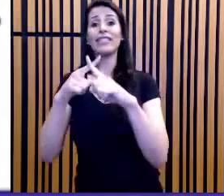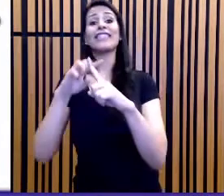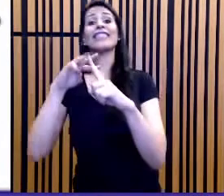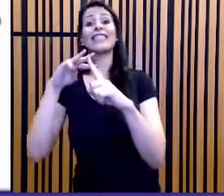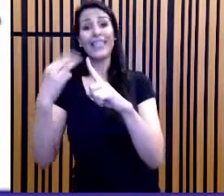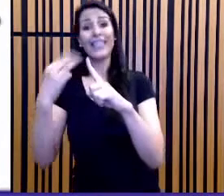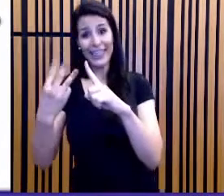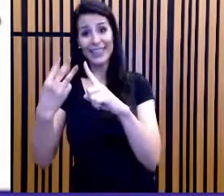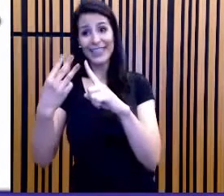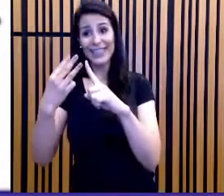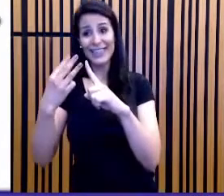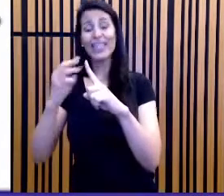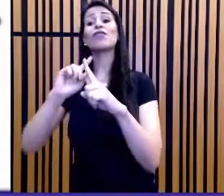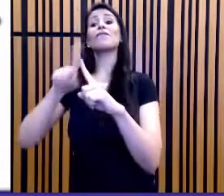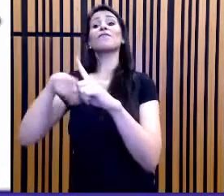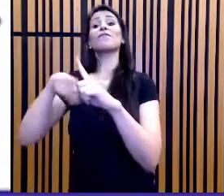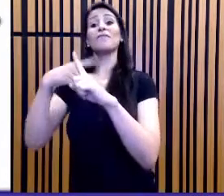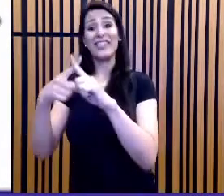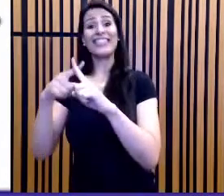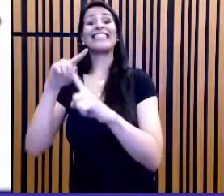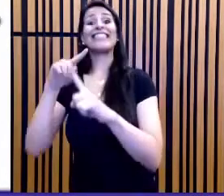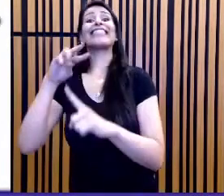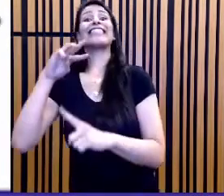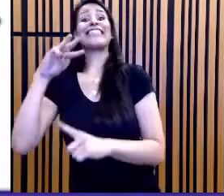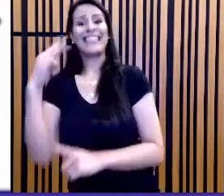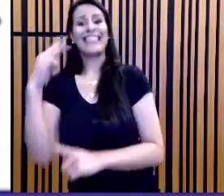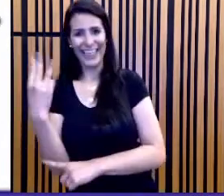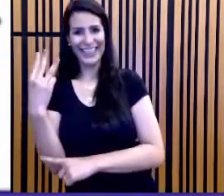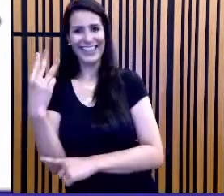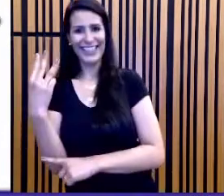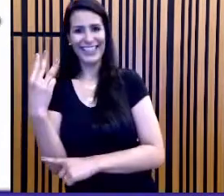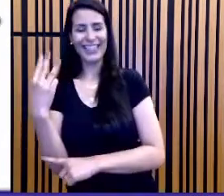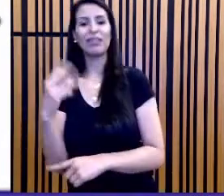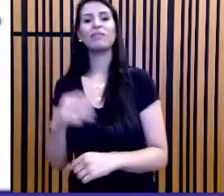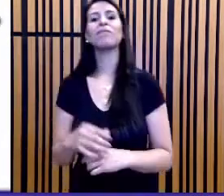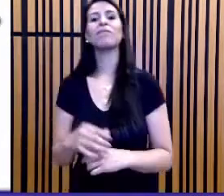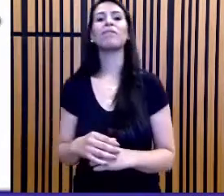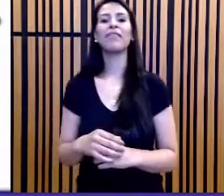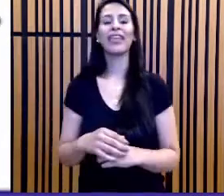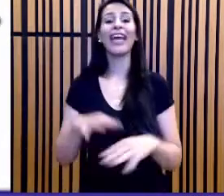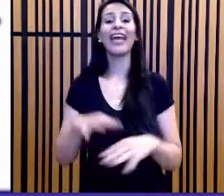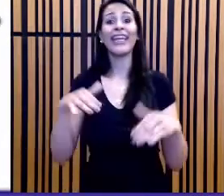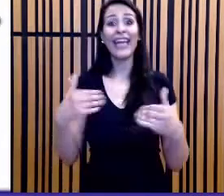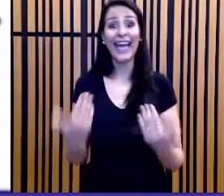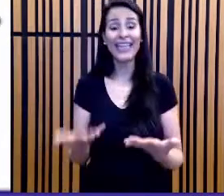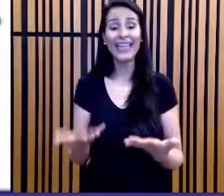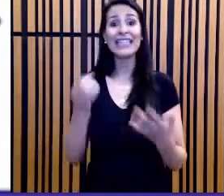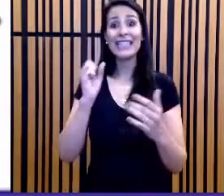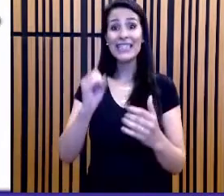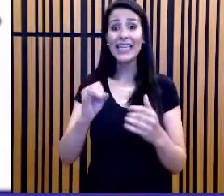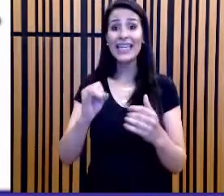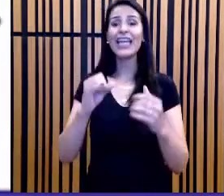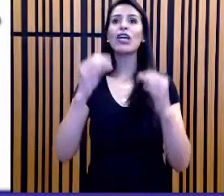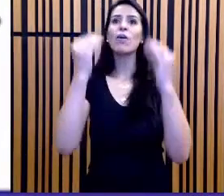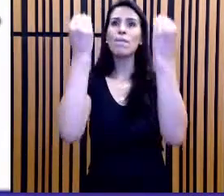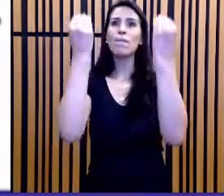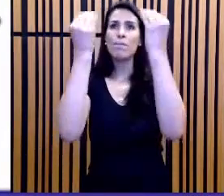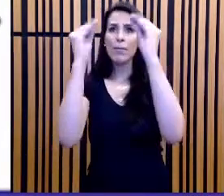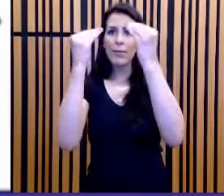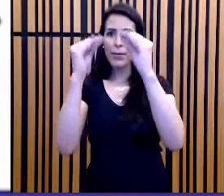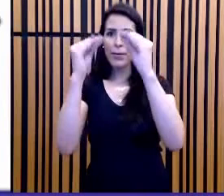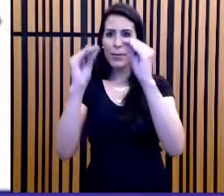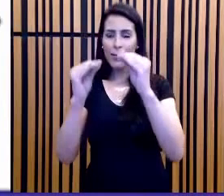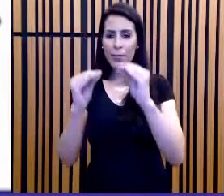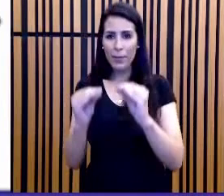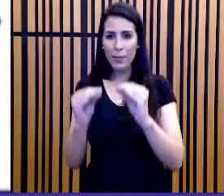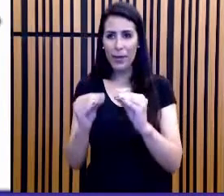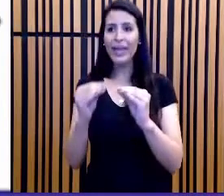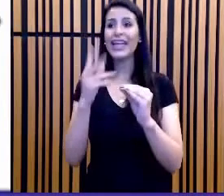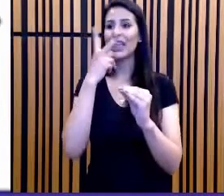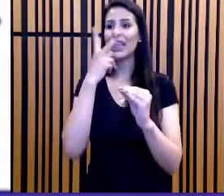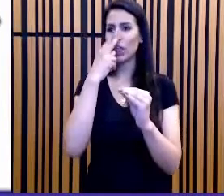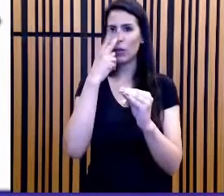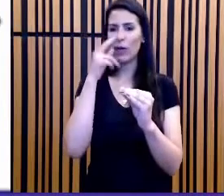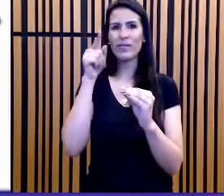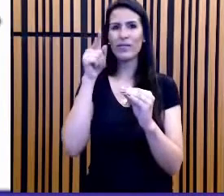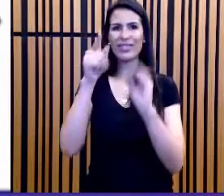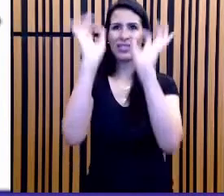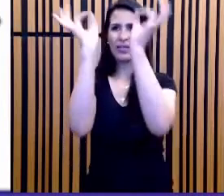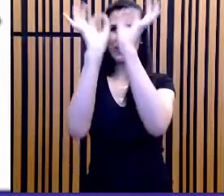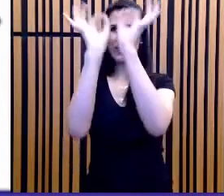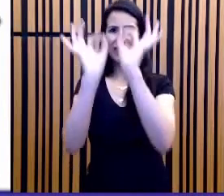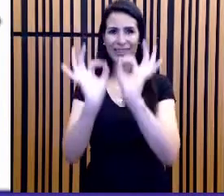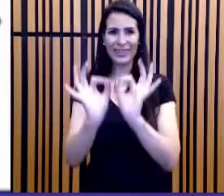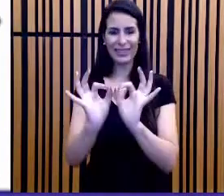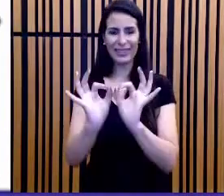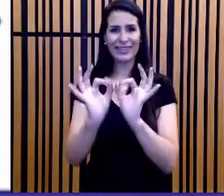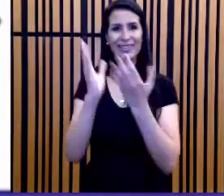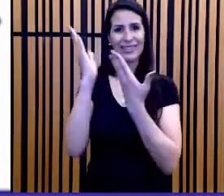terceiro dia, vezes 3 mais uma vez. E, a gente enfileira vários fatores iguais a 3, exatamente como vocês estão vendo nessa estrutura,